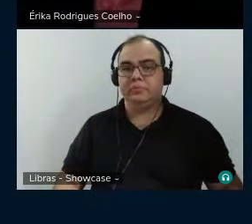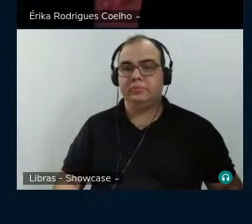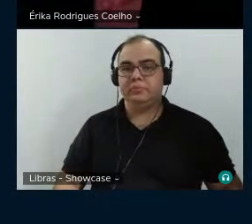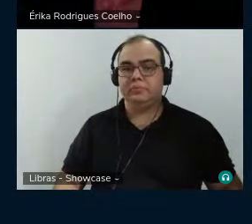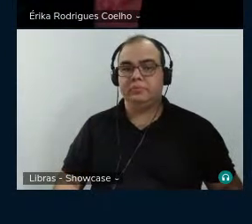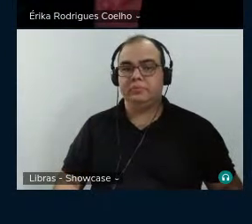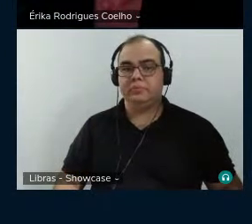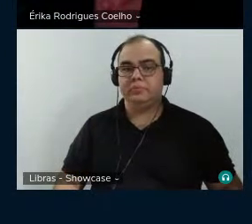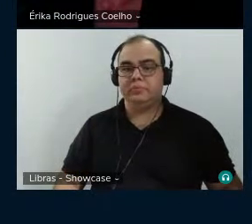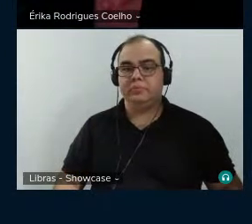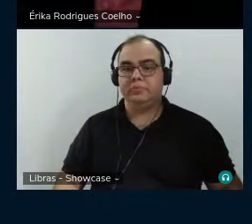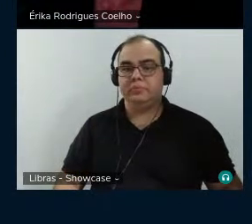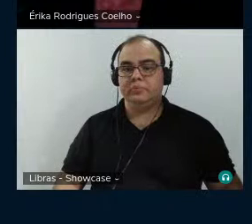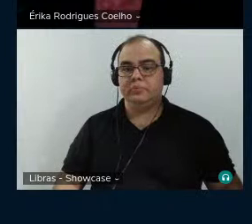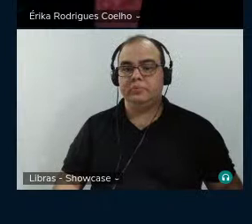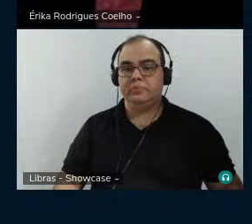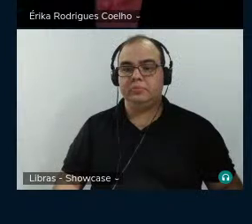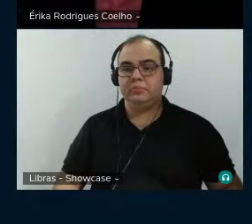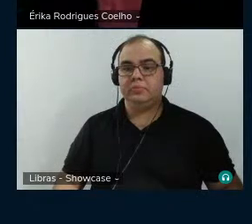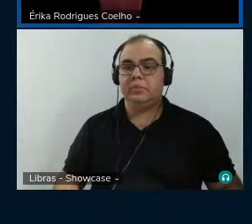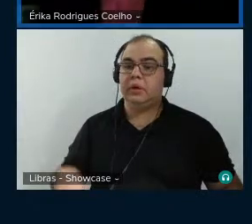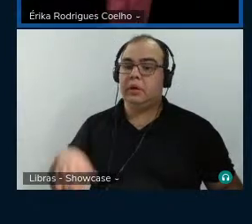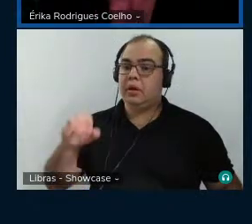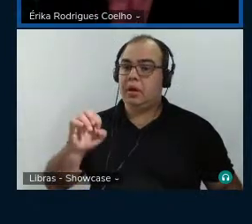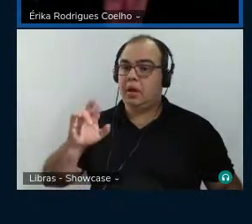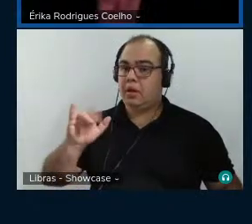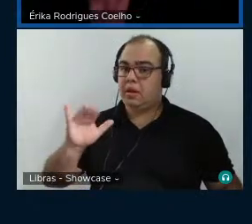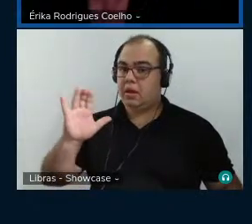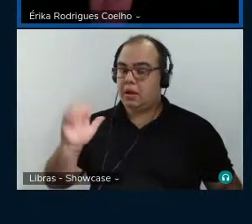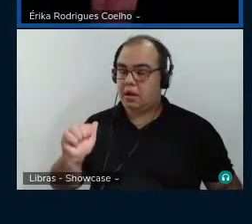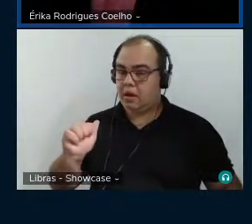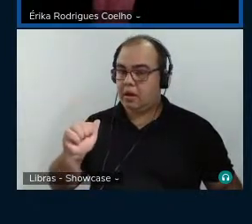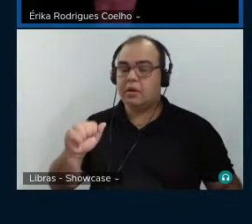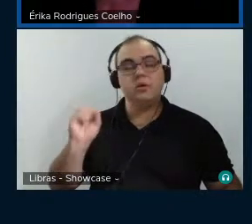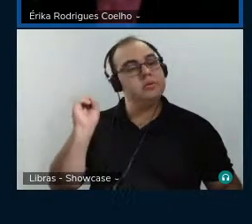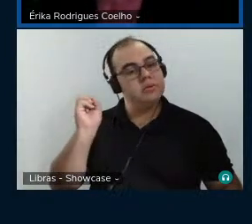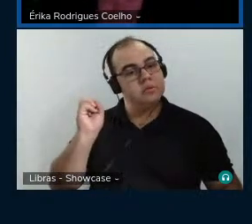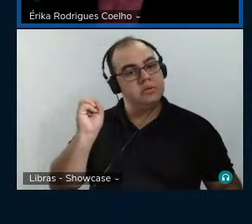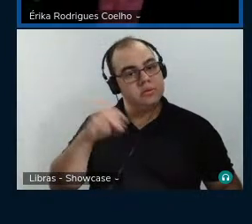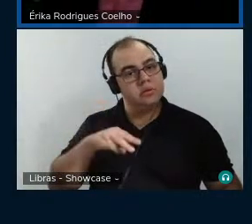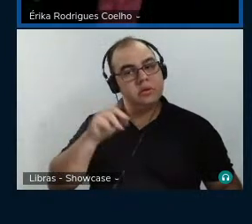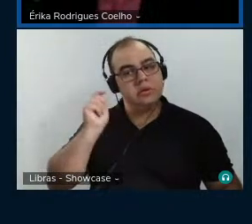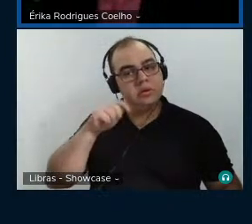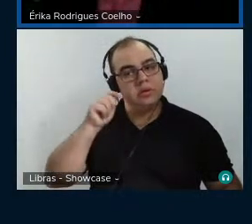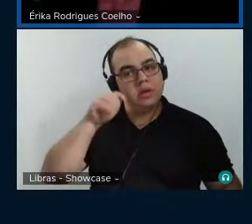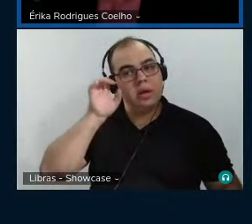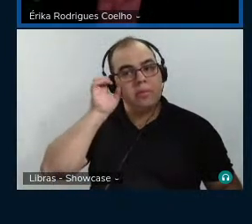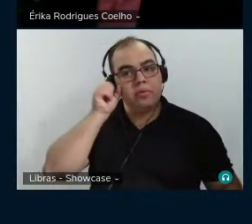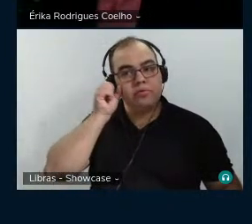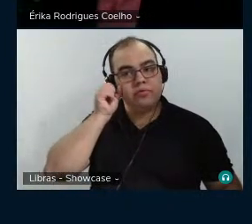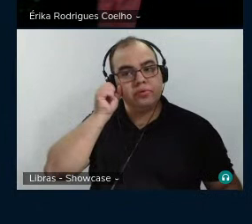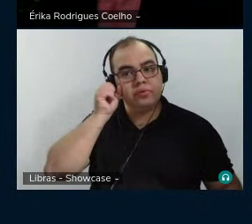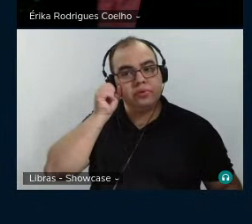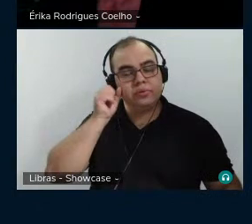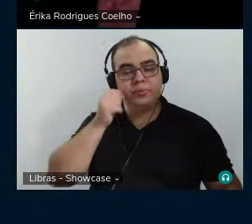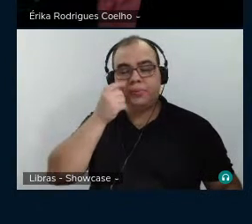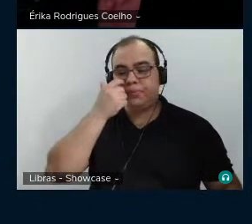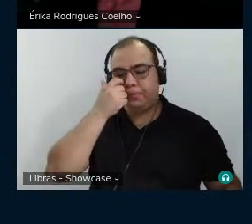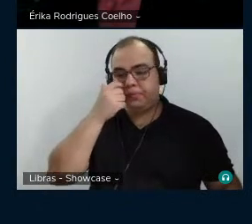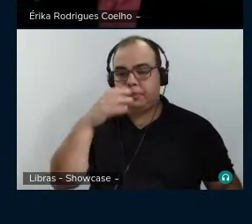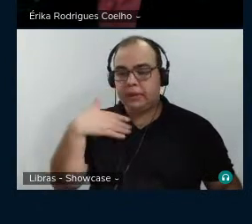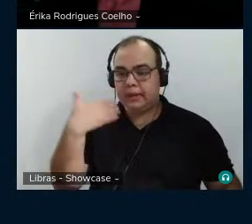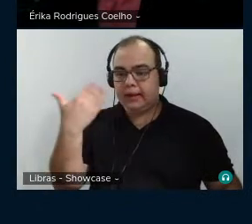E aí? Érica? Sim. Dá para ouvir. Então,